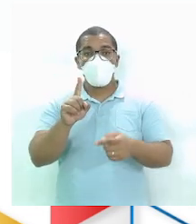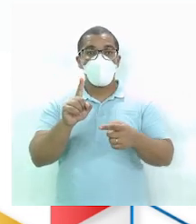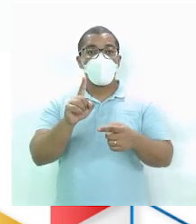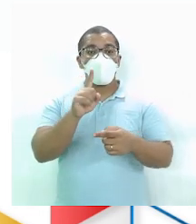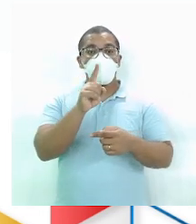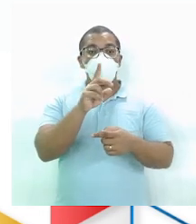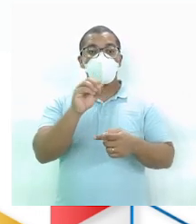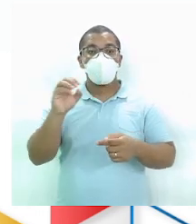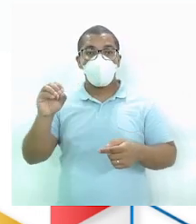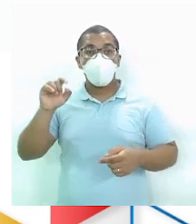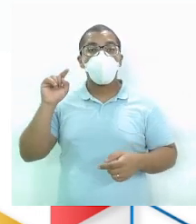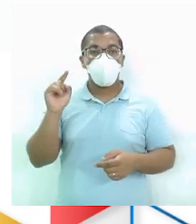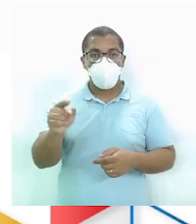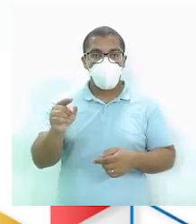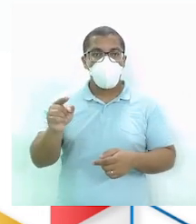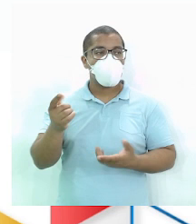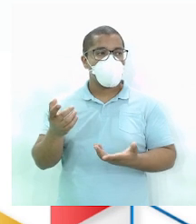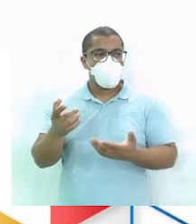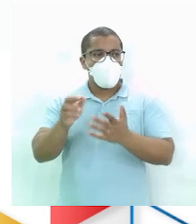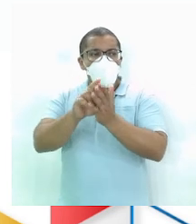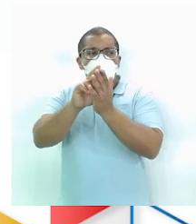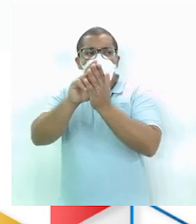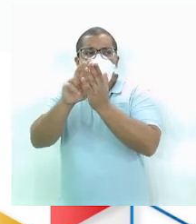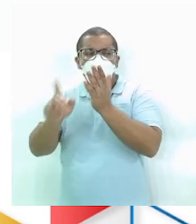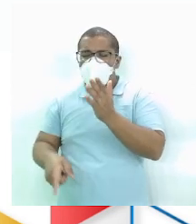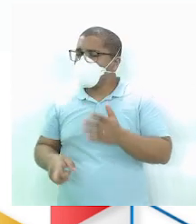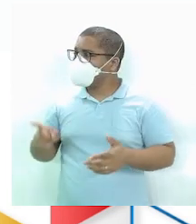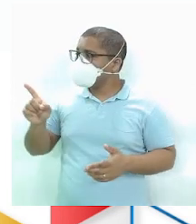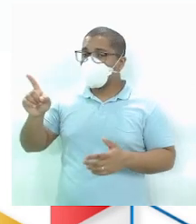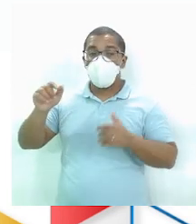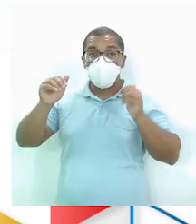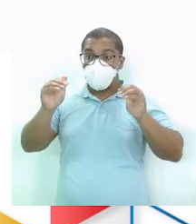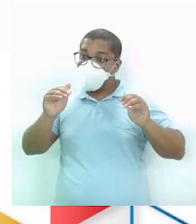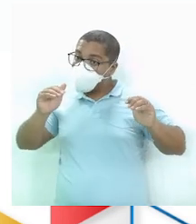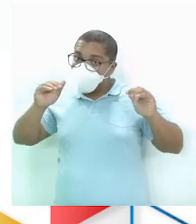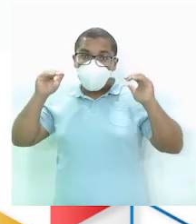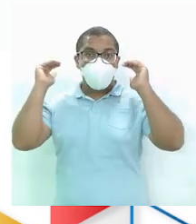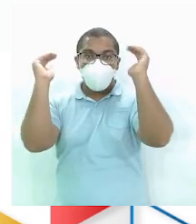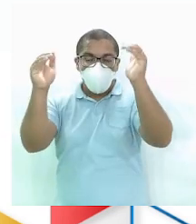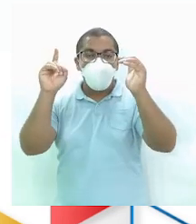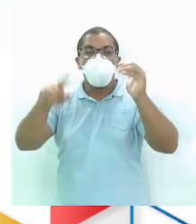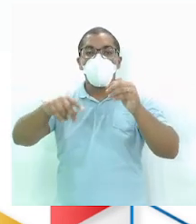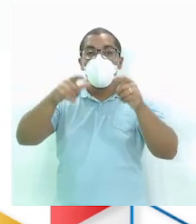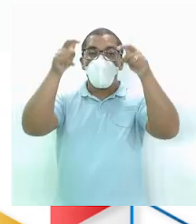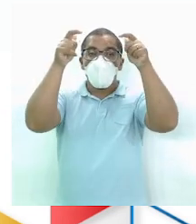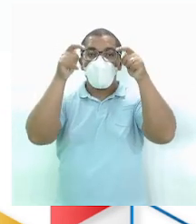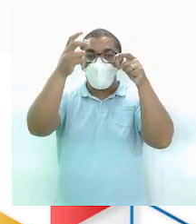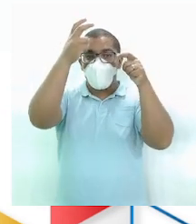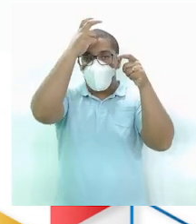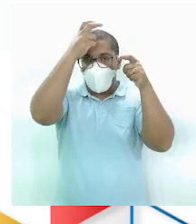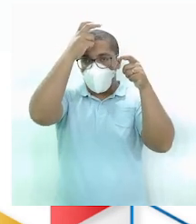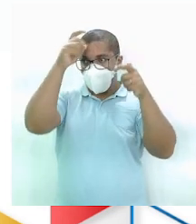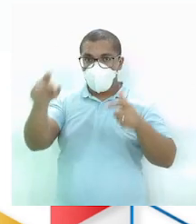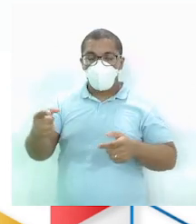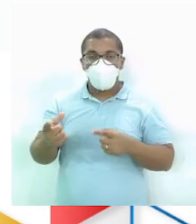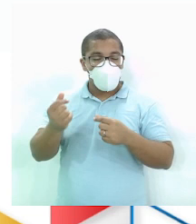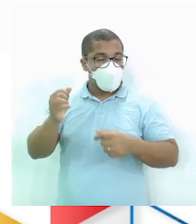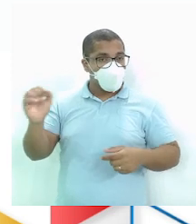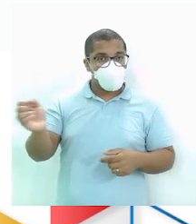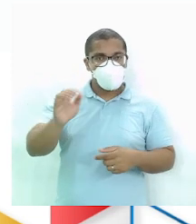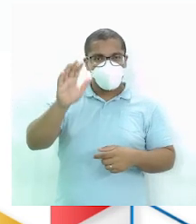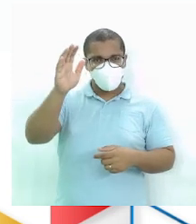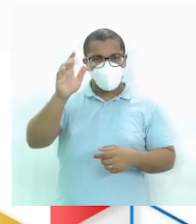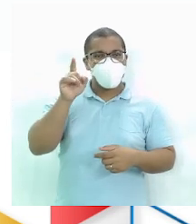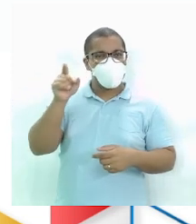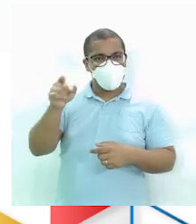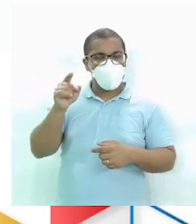E assim O maior deles O faraó Que era O maior símbolo Representado Todos eles Múltiplos de dez